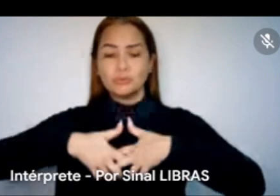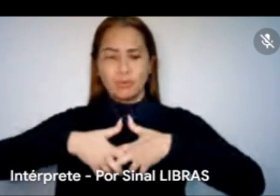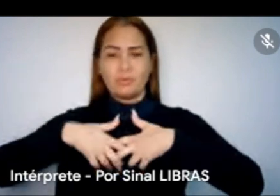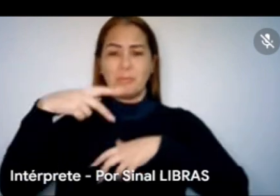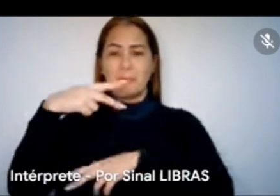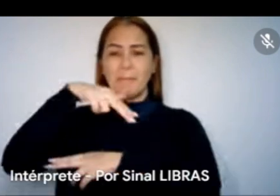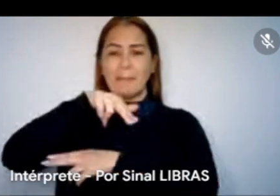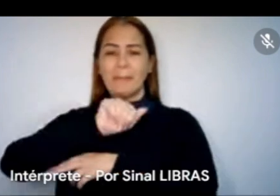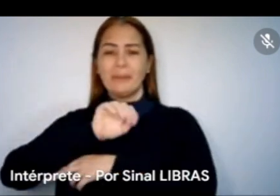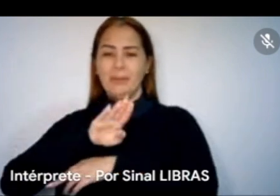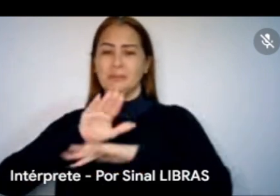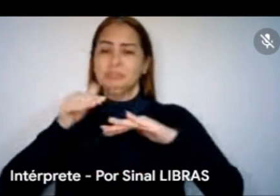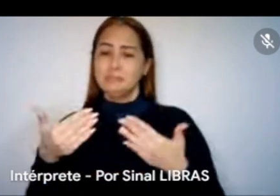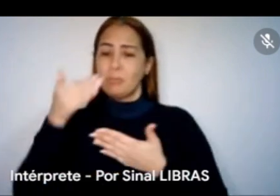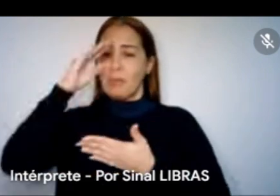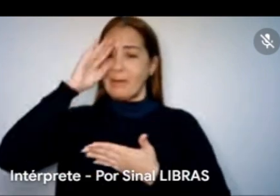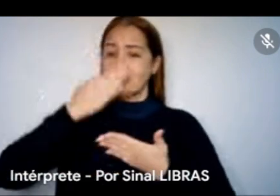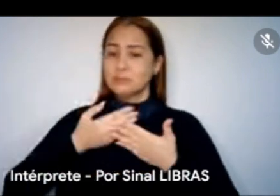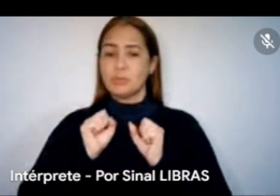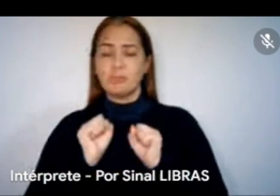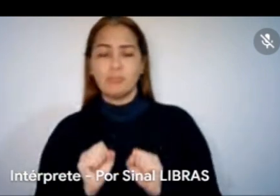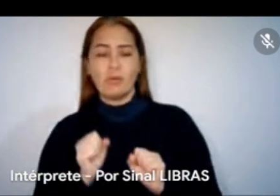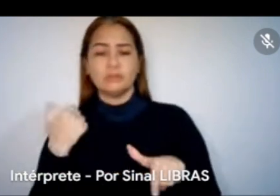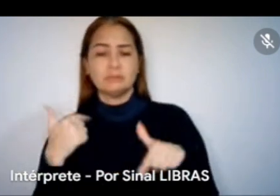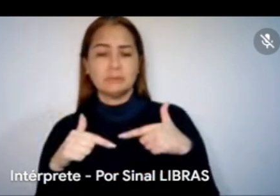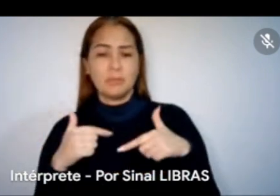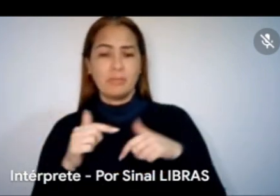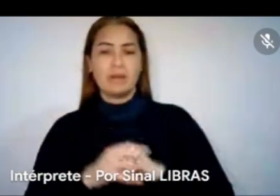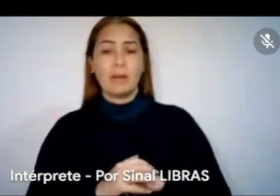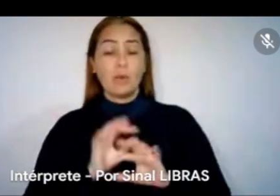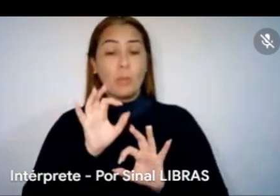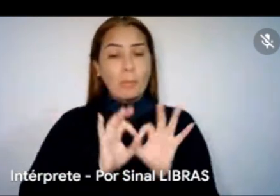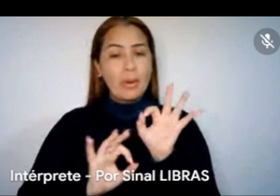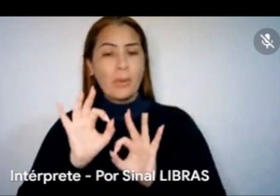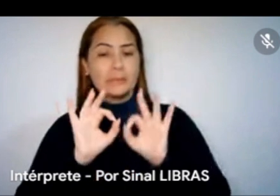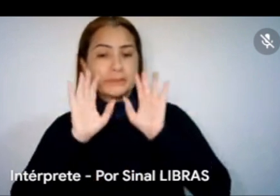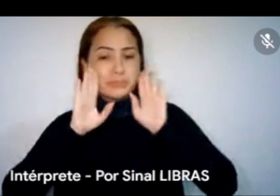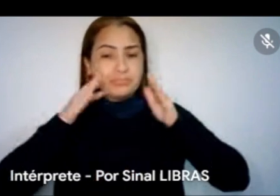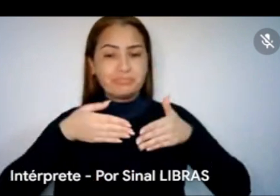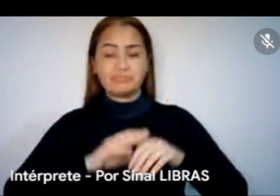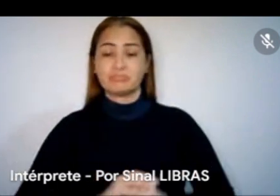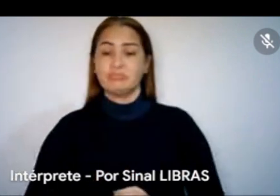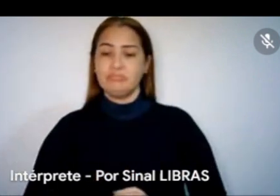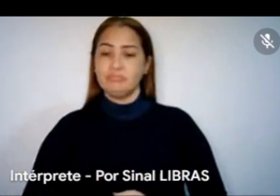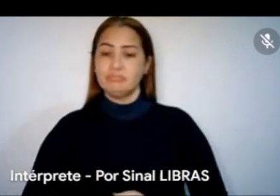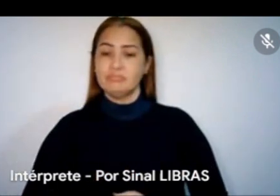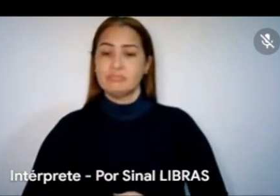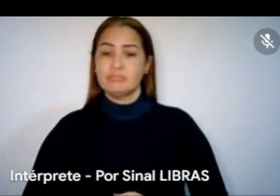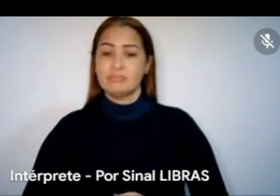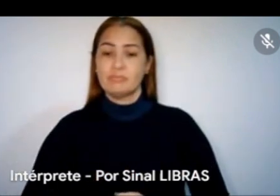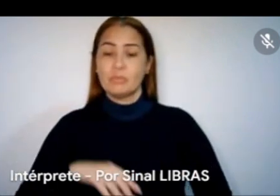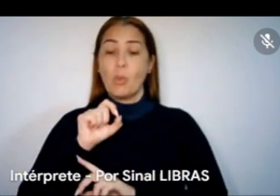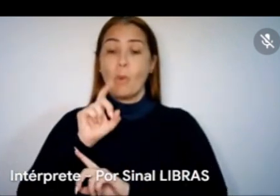acredito que a gente pode trabalhar com uma questão norteadora, que seria assim, quais os tipos de ação, quais